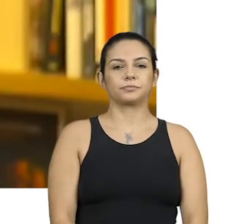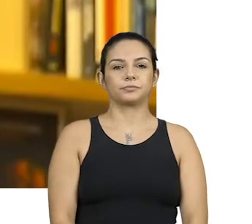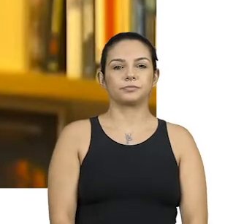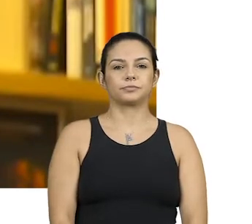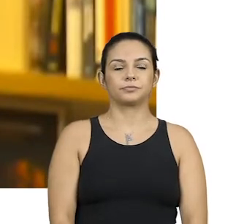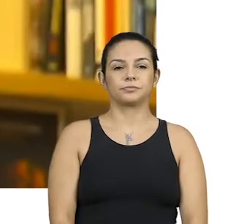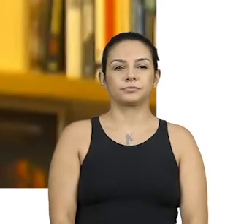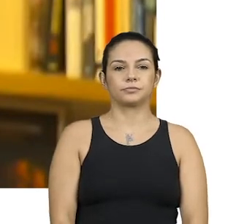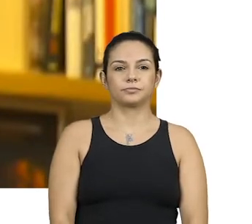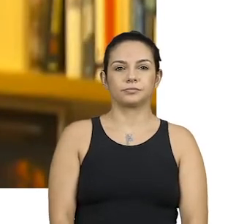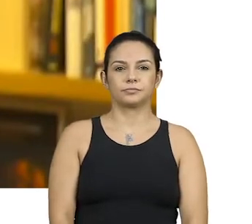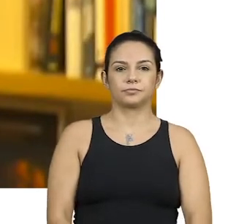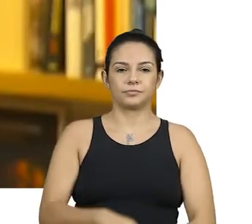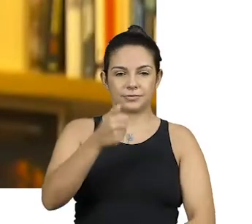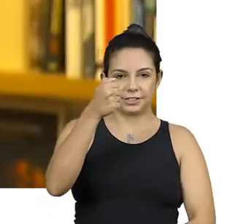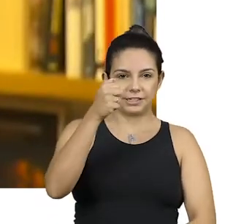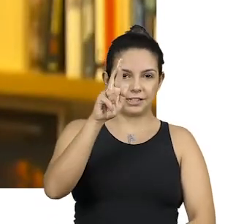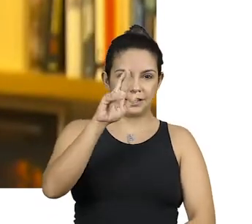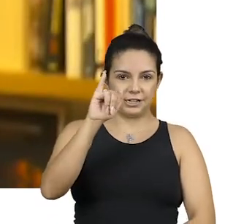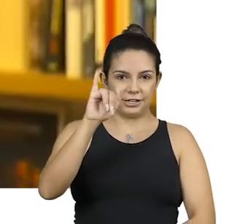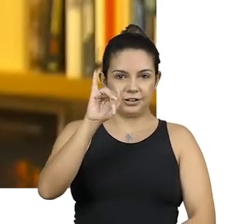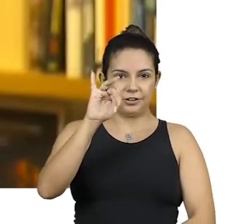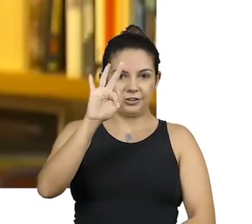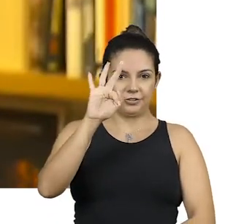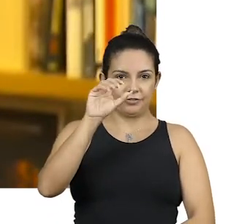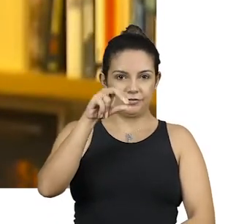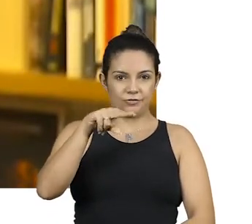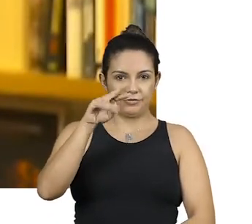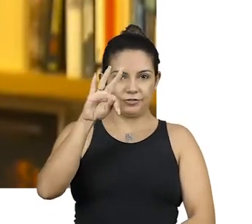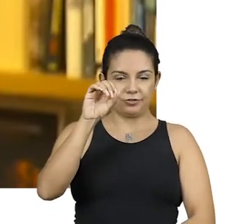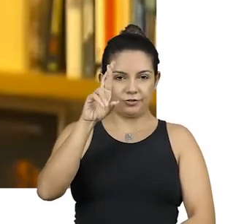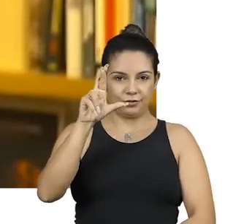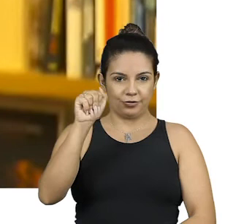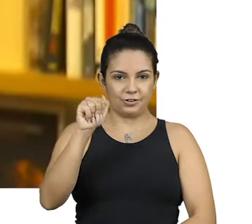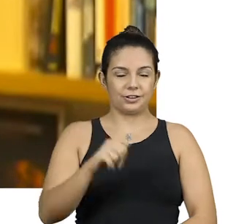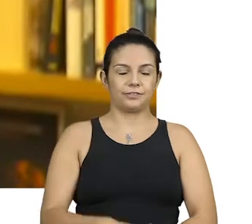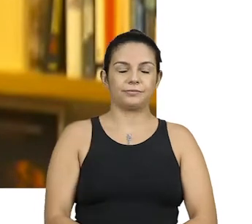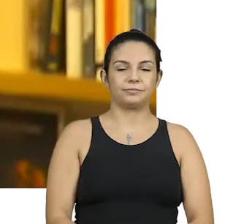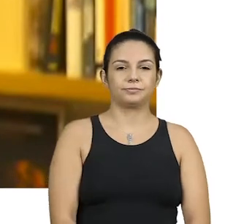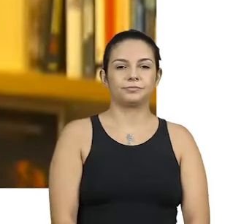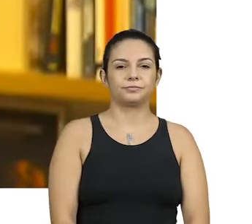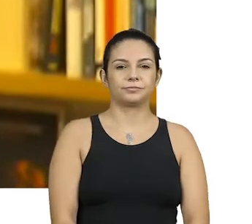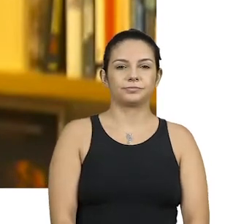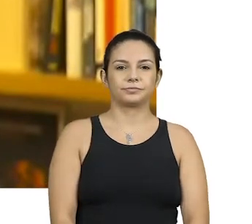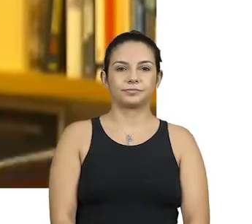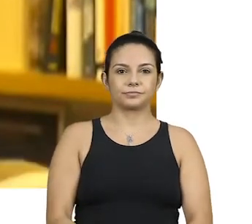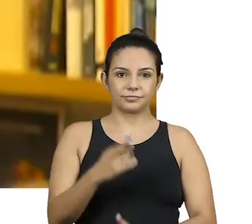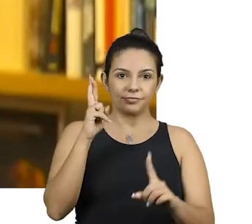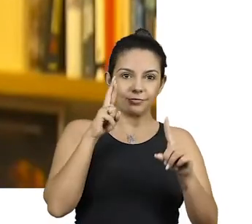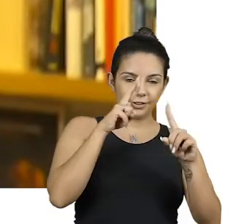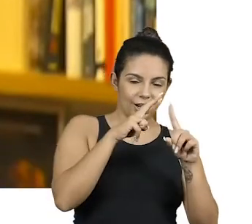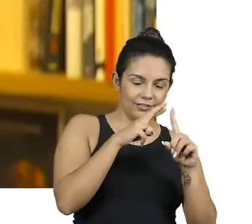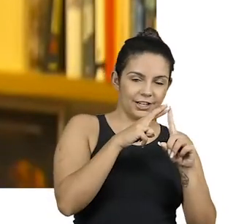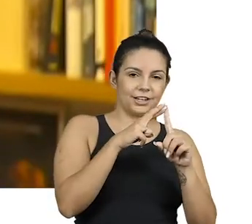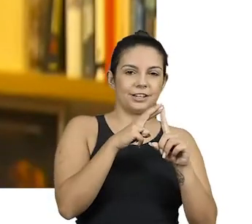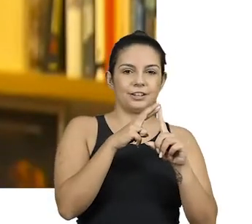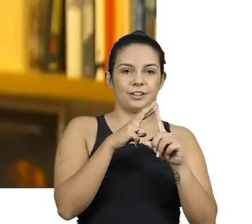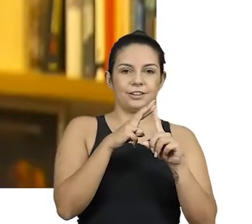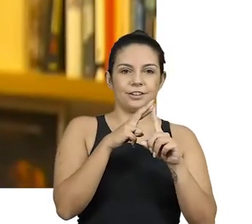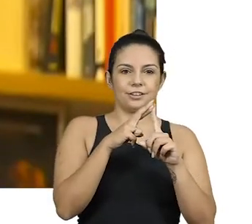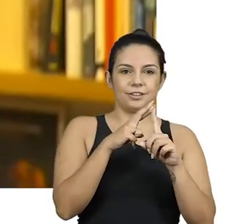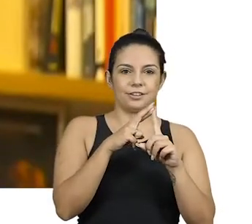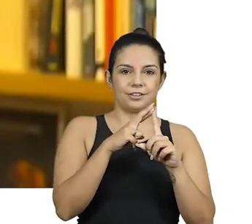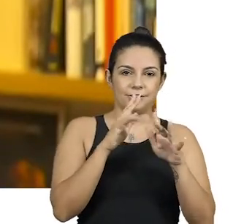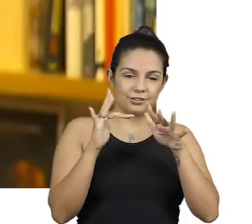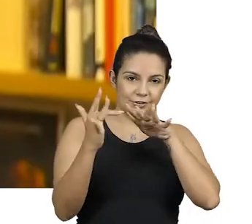feitava Arifontora. Arifontora virou uma referência, um fenômeno